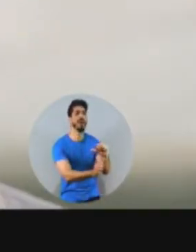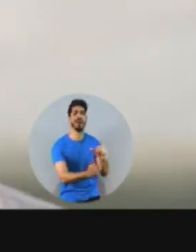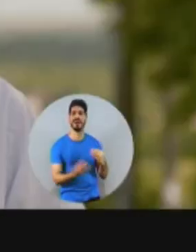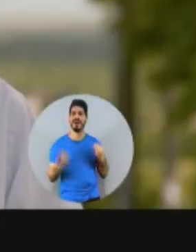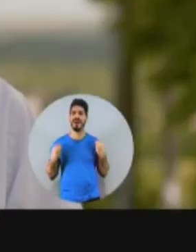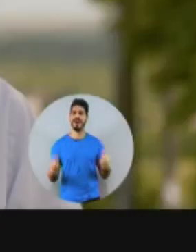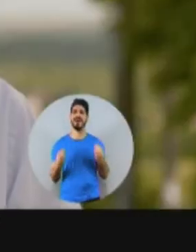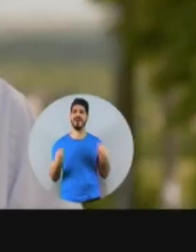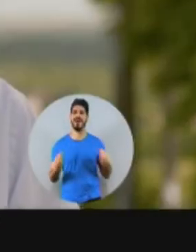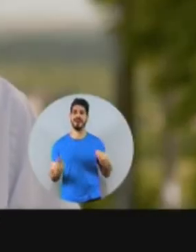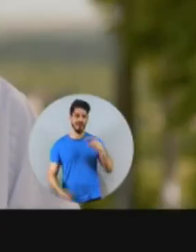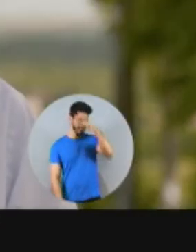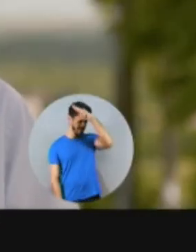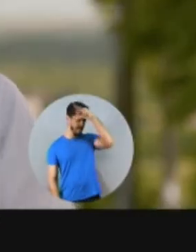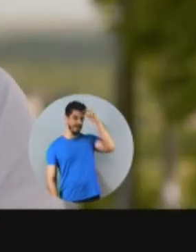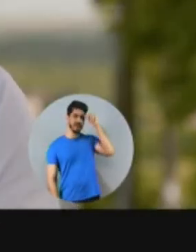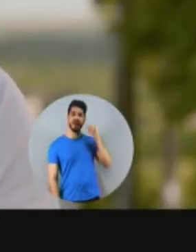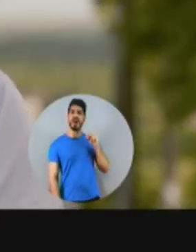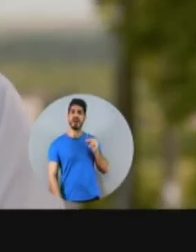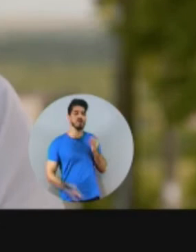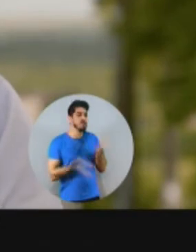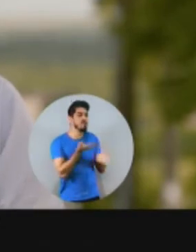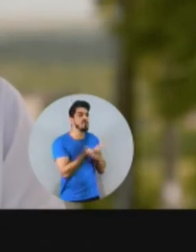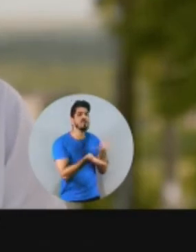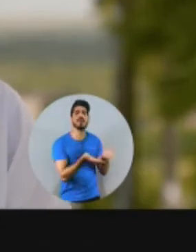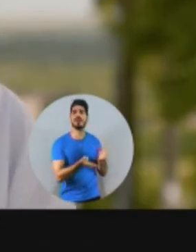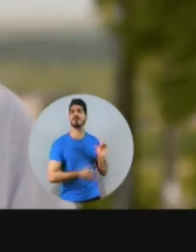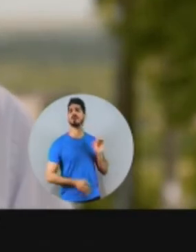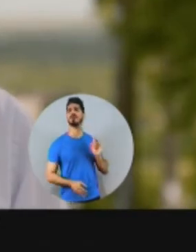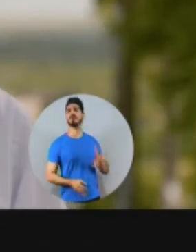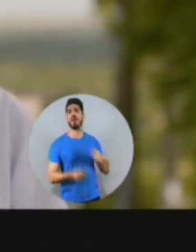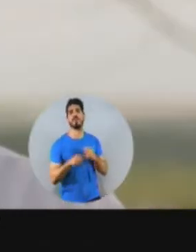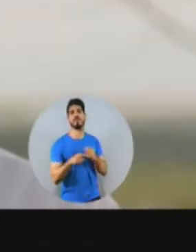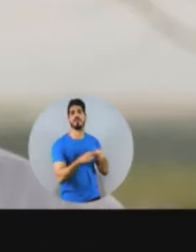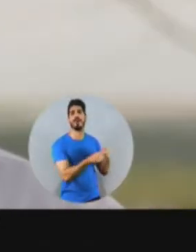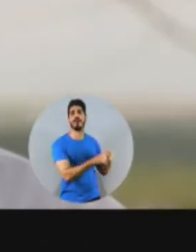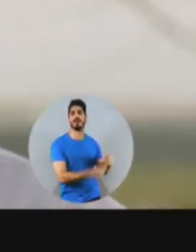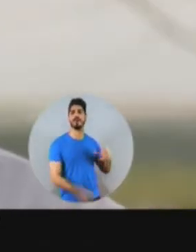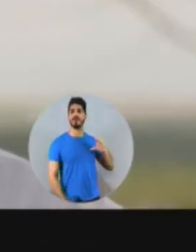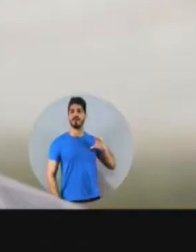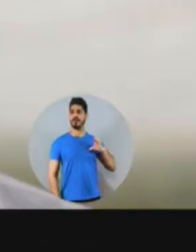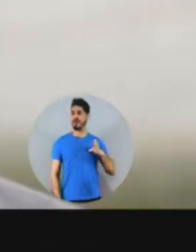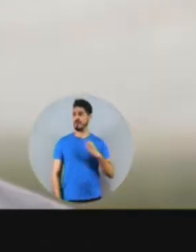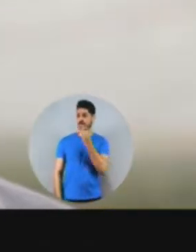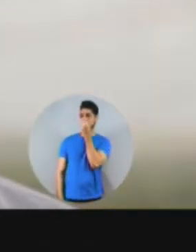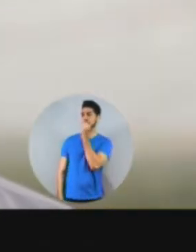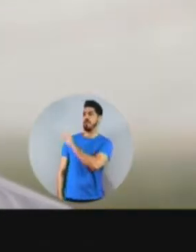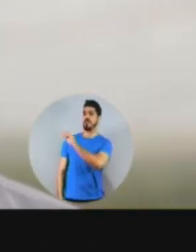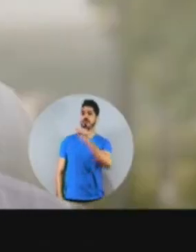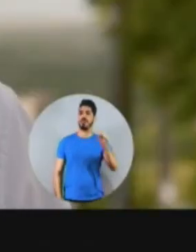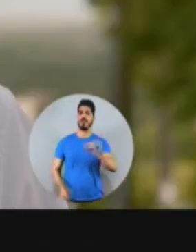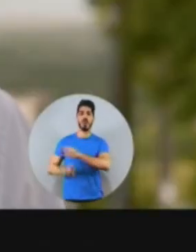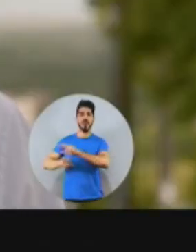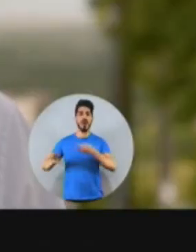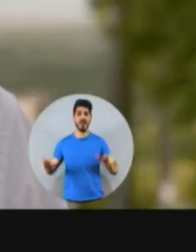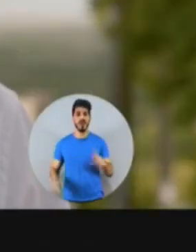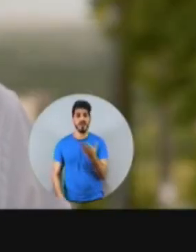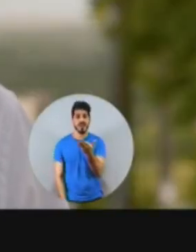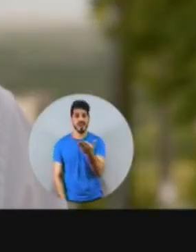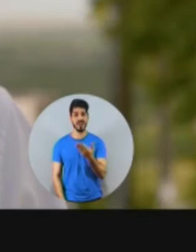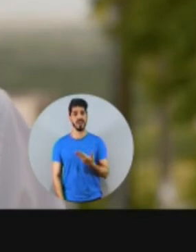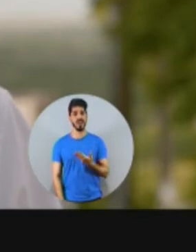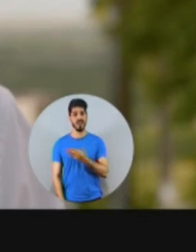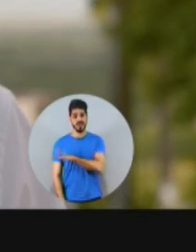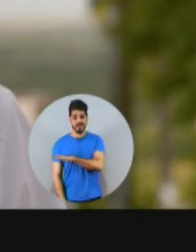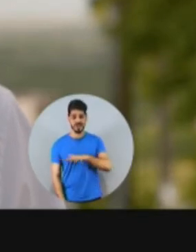calçadas. Até quando vamos suportar que a prefeitura cuide apenas das áreas mais vistas? E você, nossas crianças